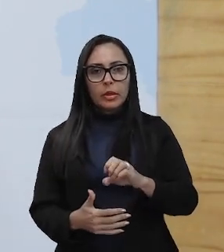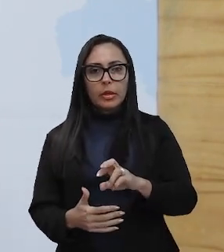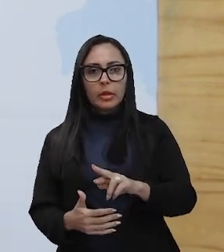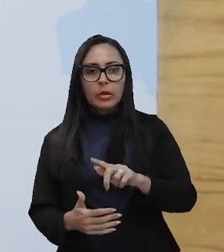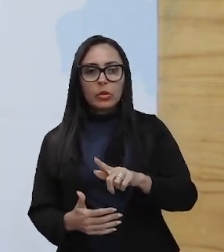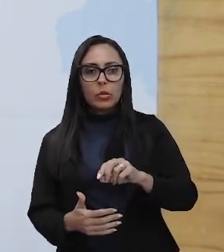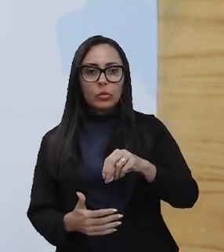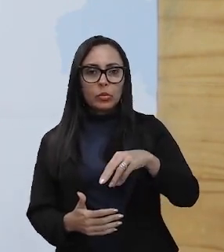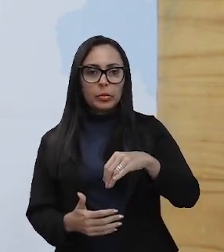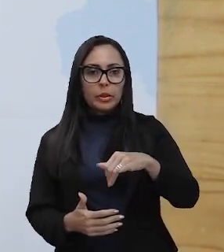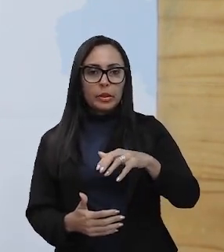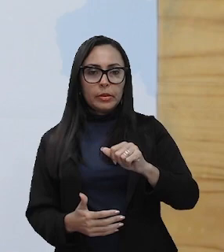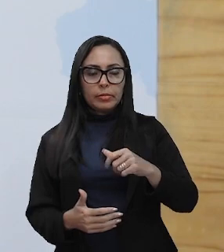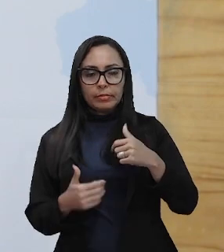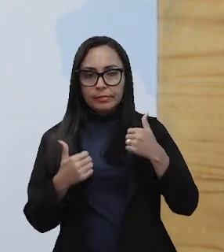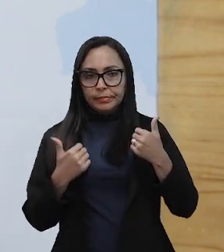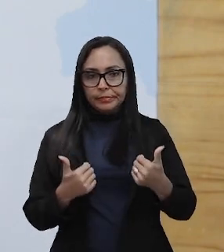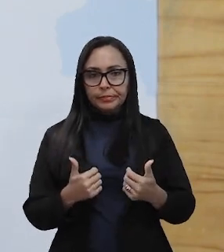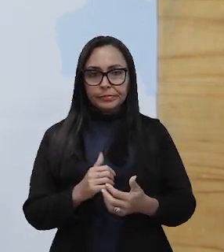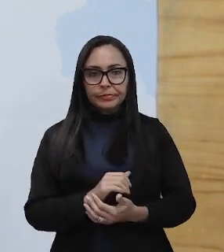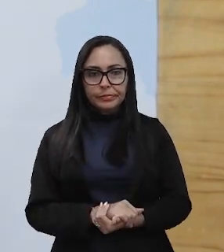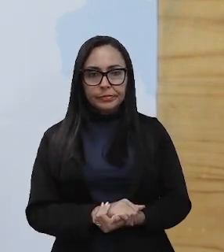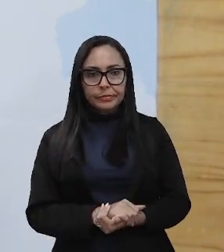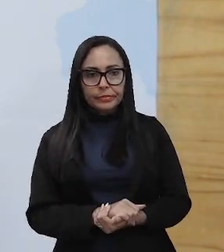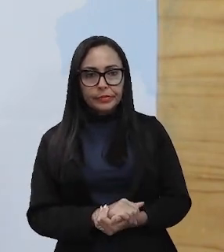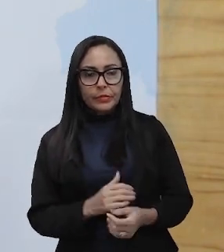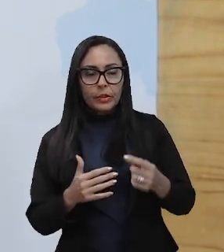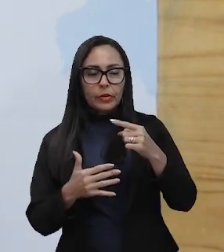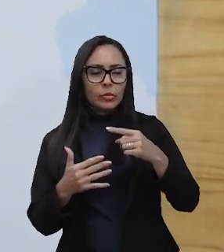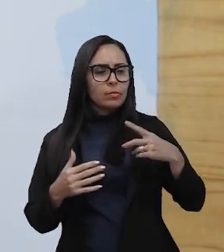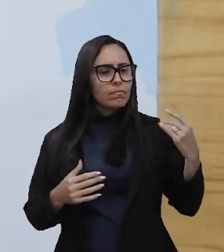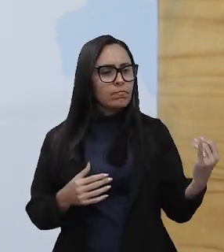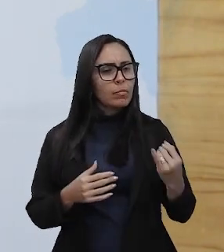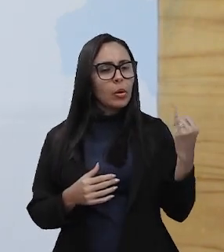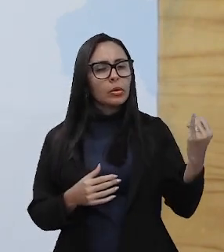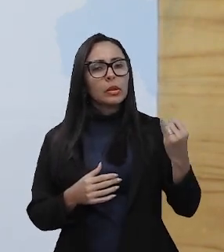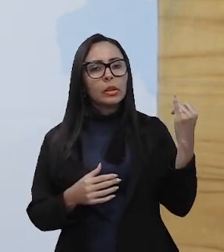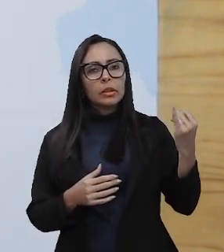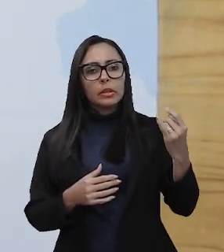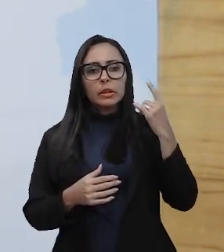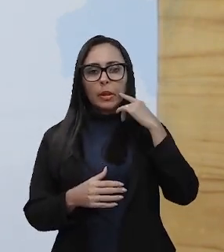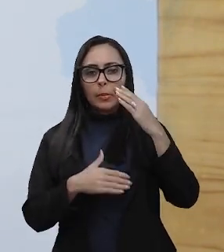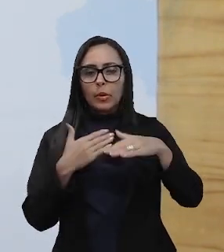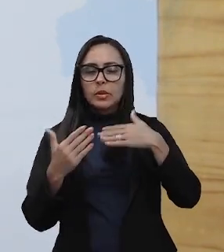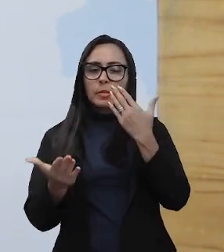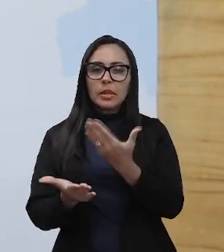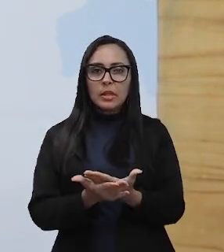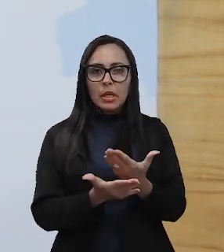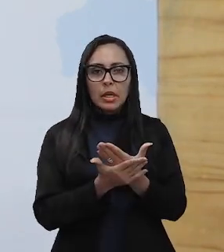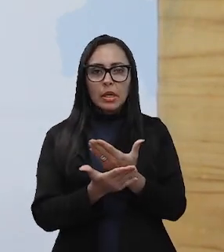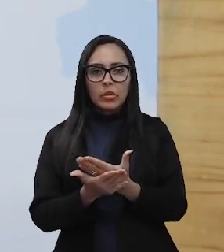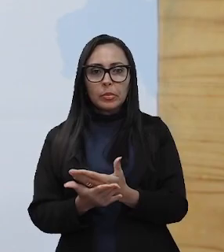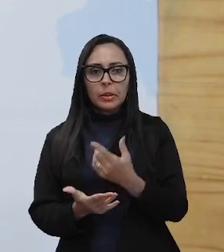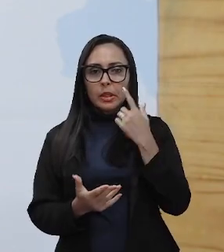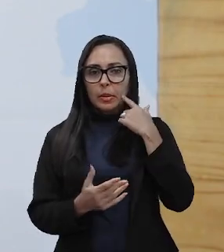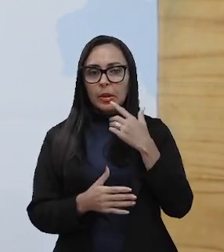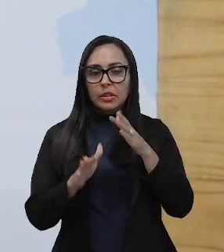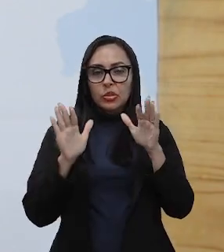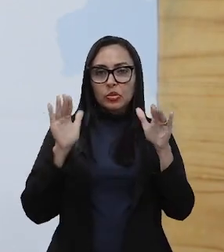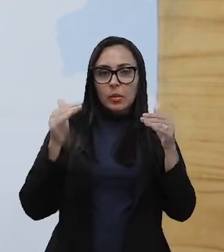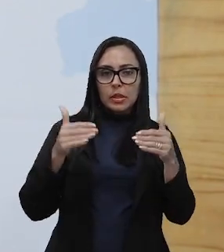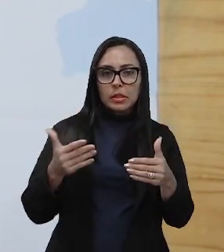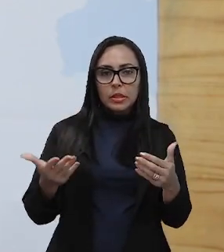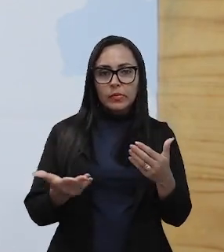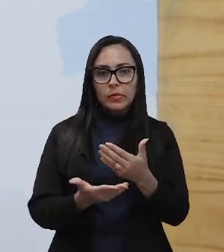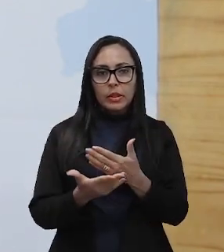certo? Então, são fatores essenciais e que a gente vai ver nas próximas aulas de uma maneira mais específica em